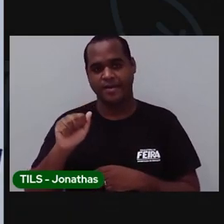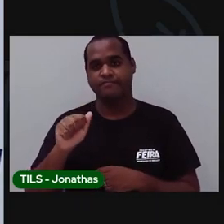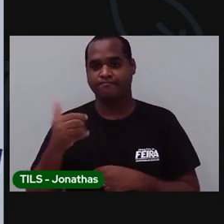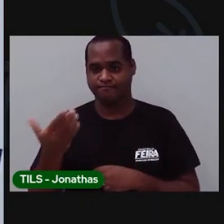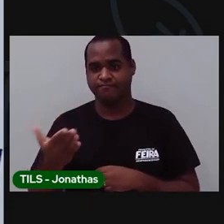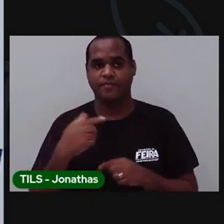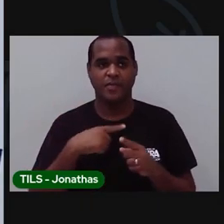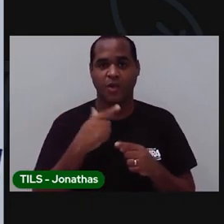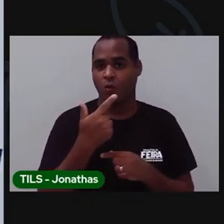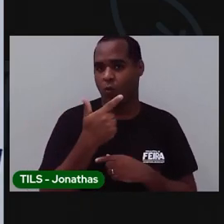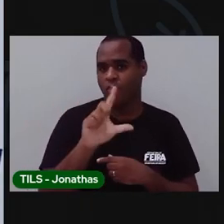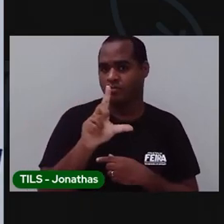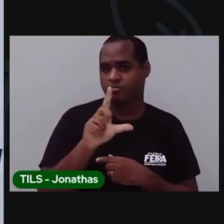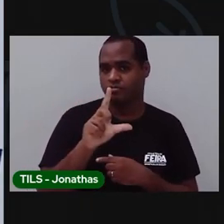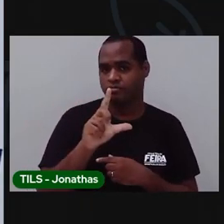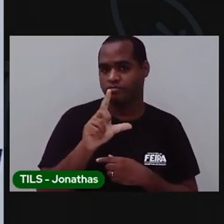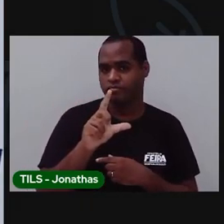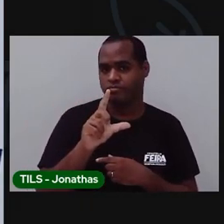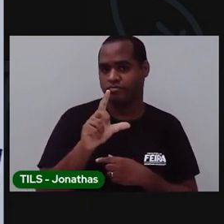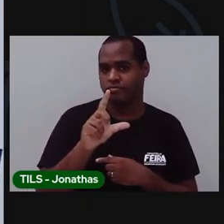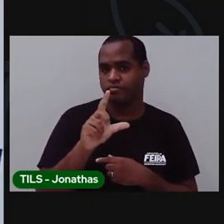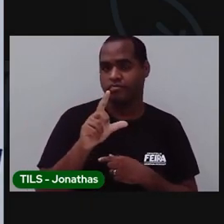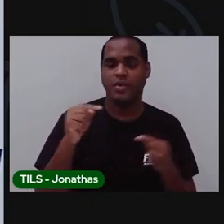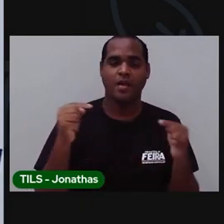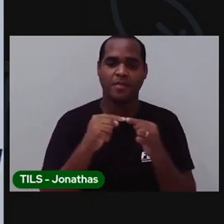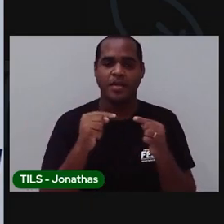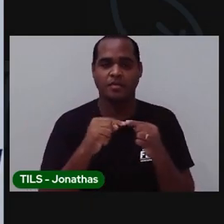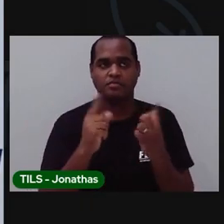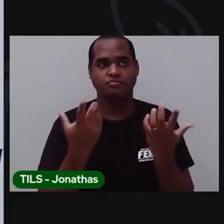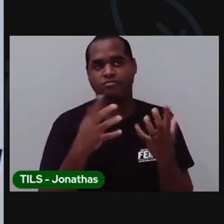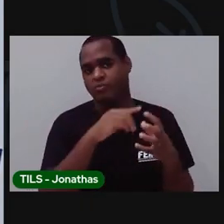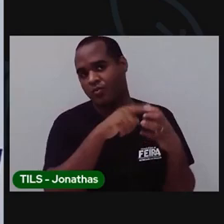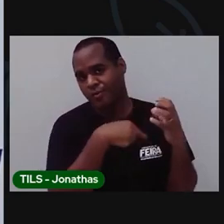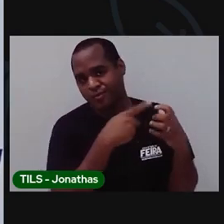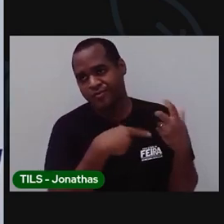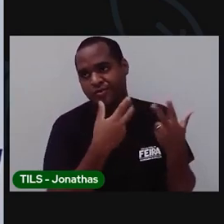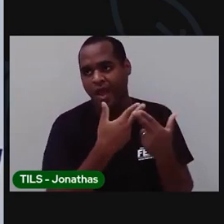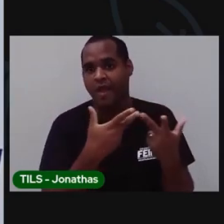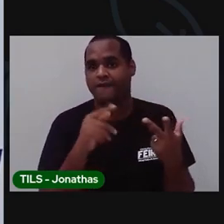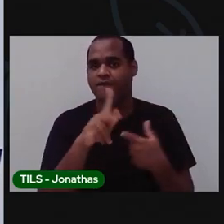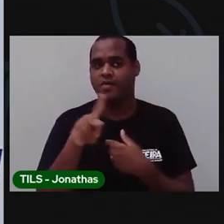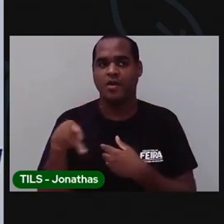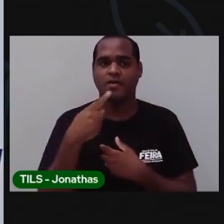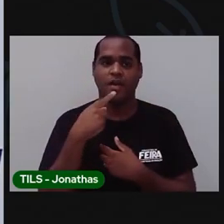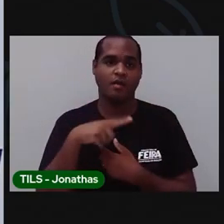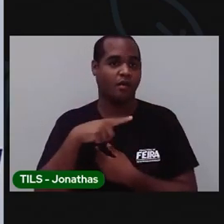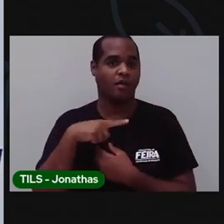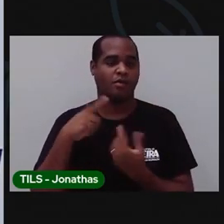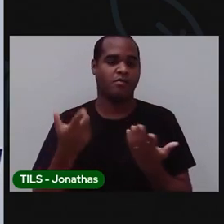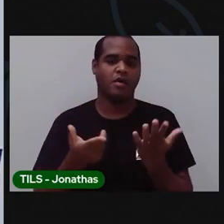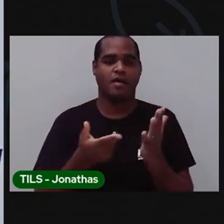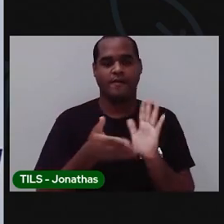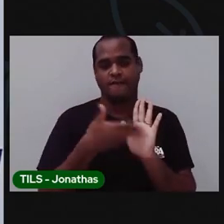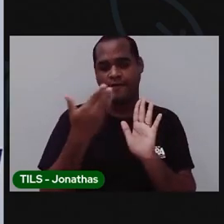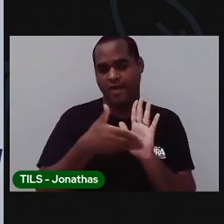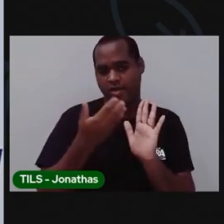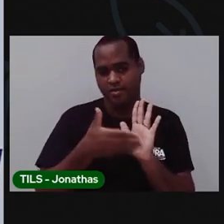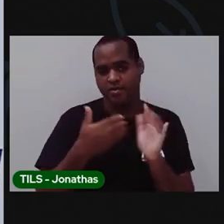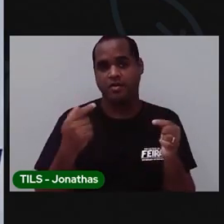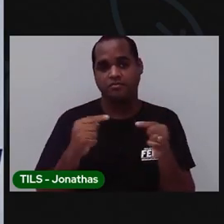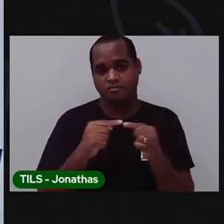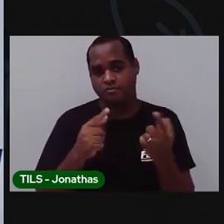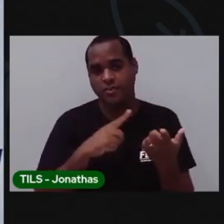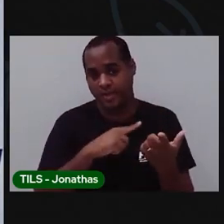Tem esse aqui de Era Vez no Nosso Mundo. A Pro tem revistas. Olha, isso aqui é uma revista.